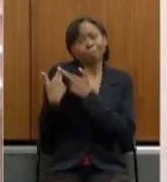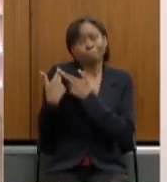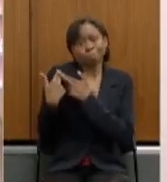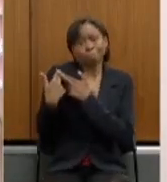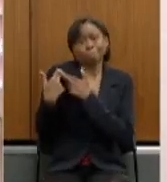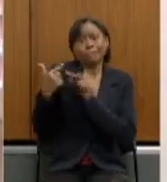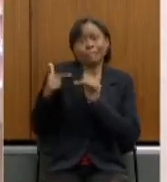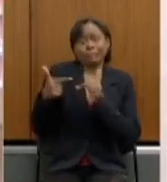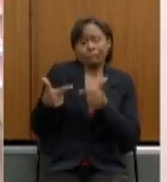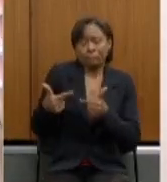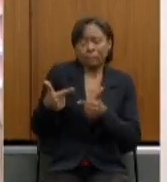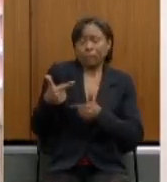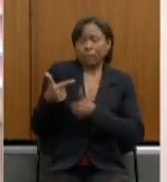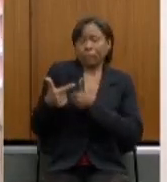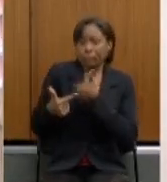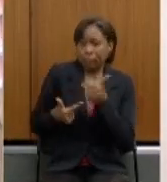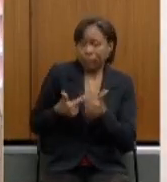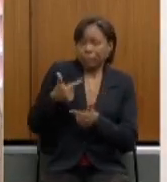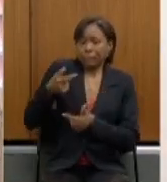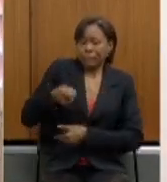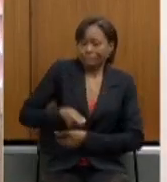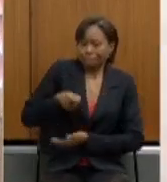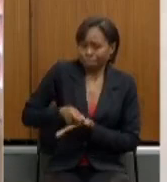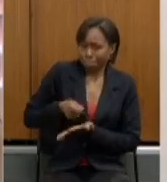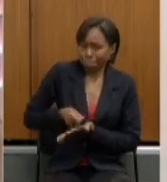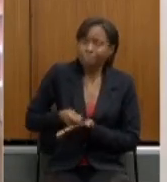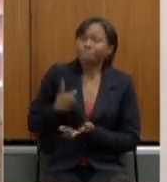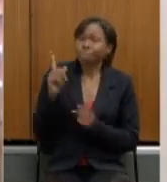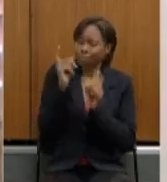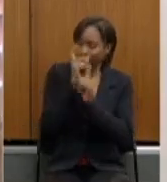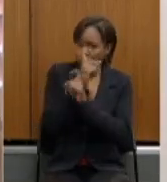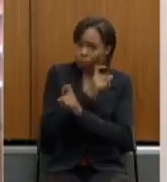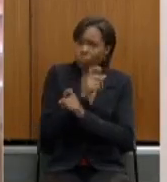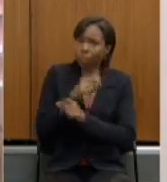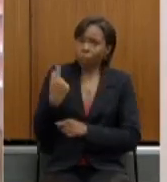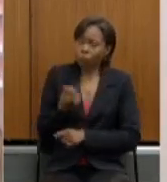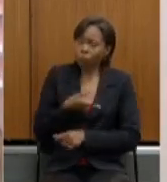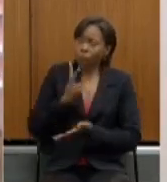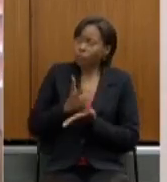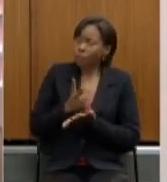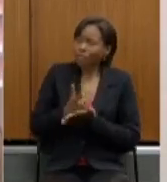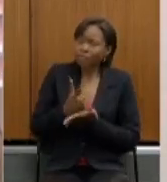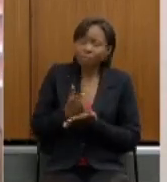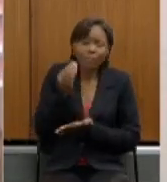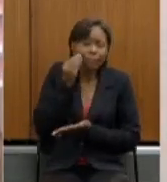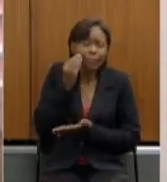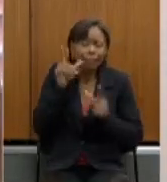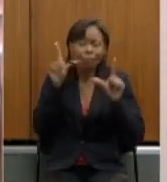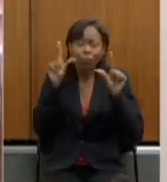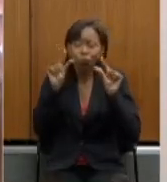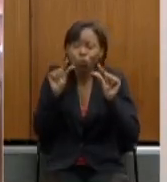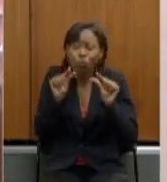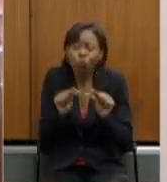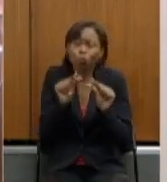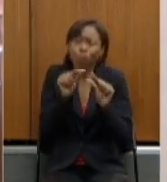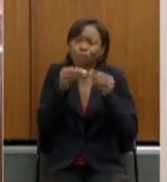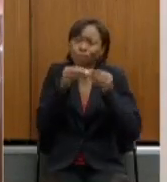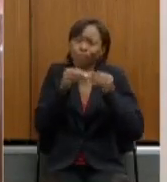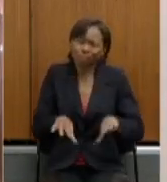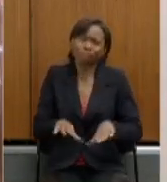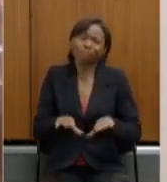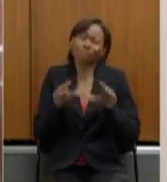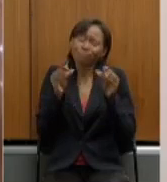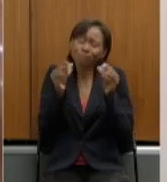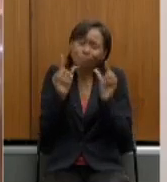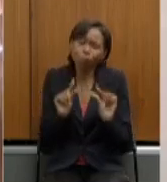espinhosa e que a gente fez o tempo todo foi para mitigar os impactos tornando esse remédio menos